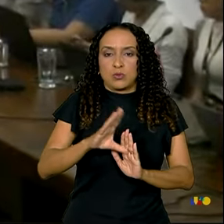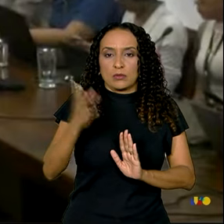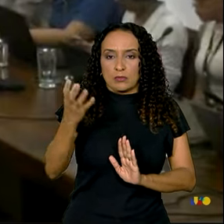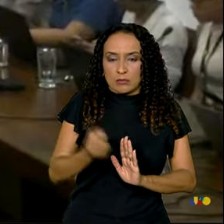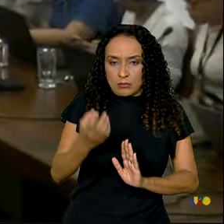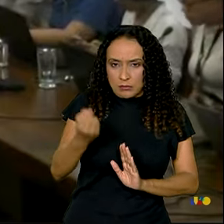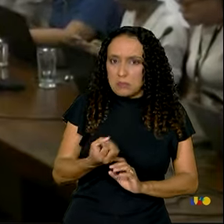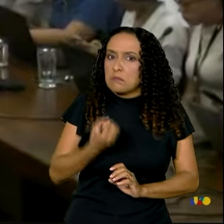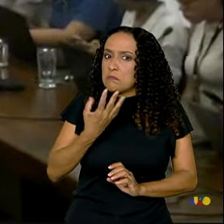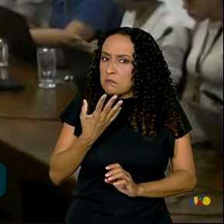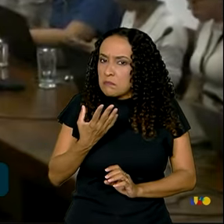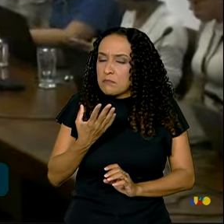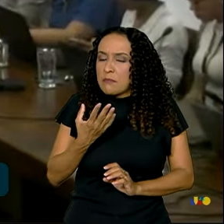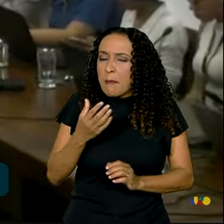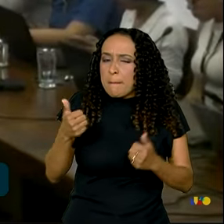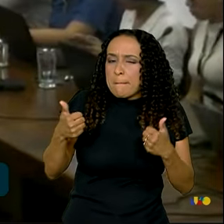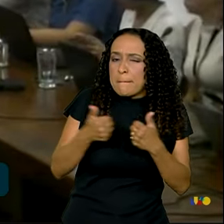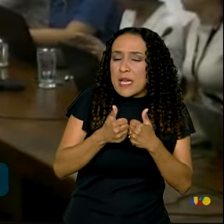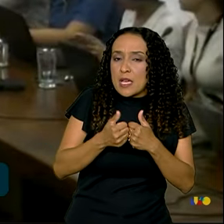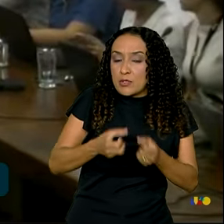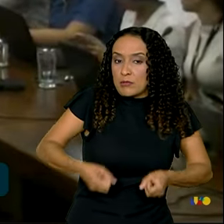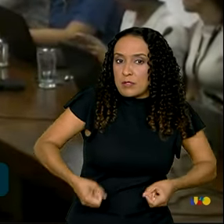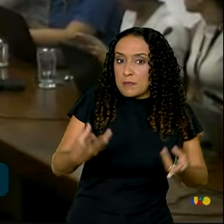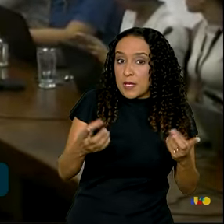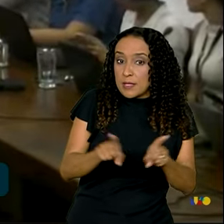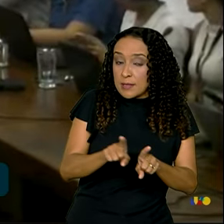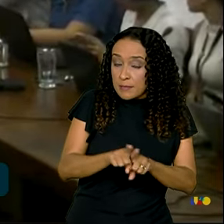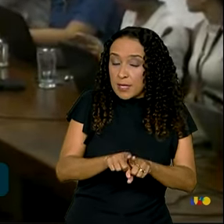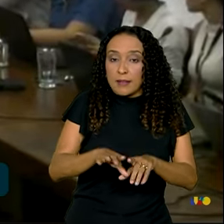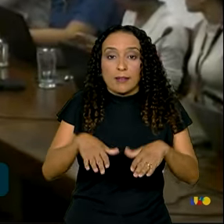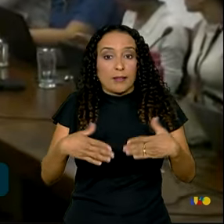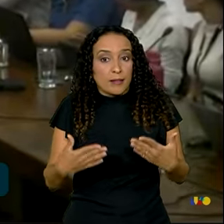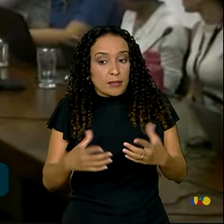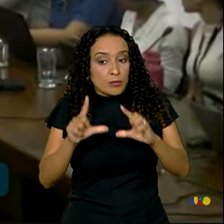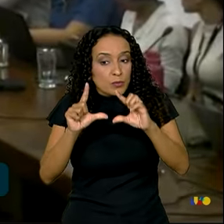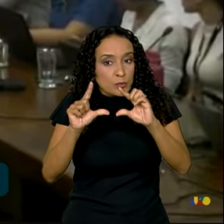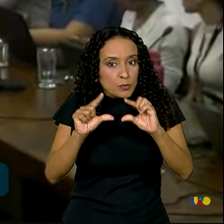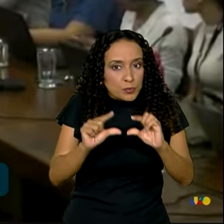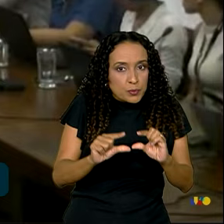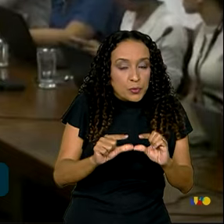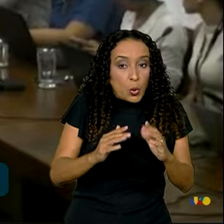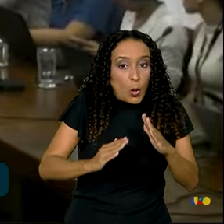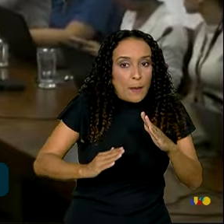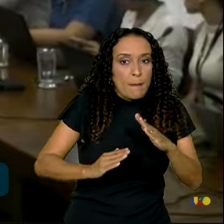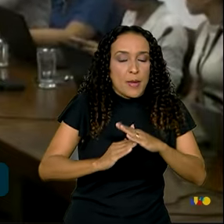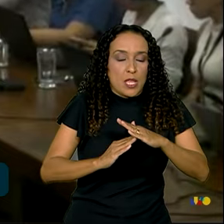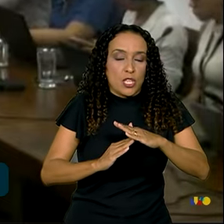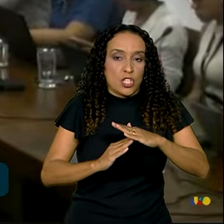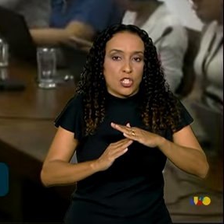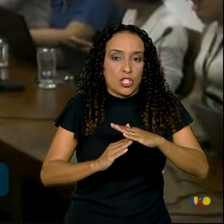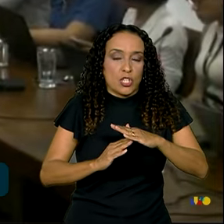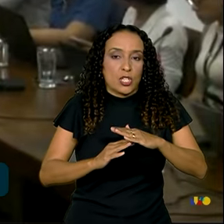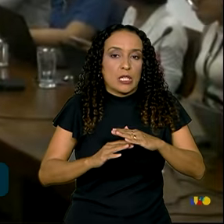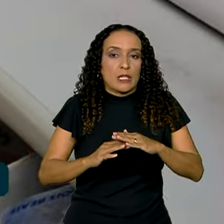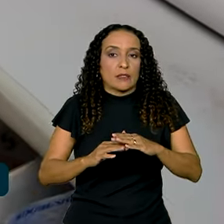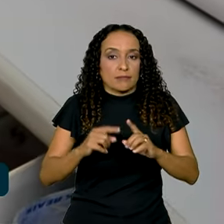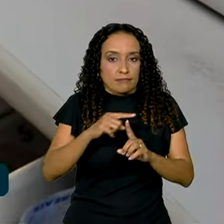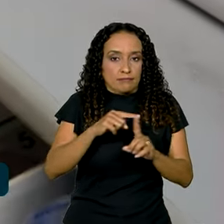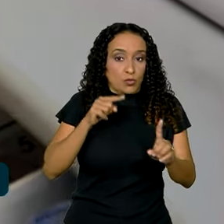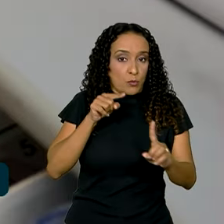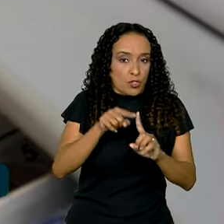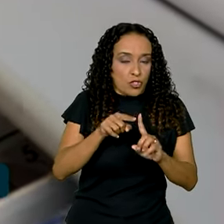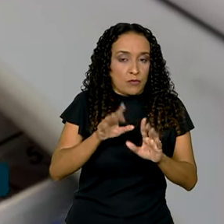muito próximo ao volume de despesas. Então, estamos bem abaixo do limite inferior da meta.